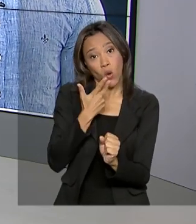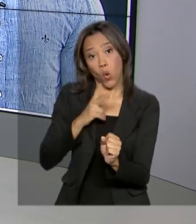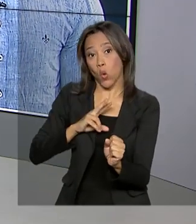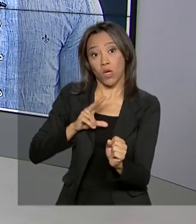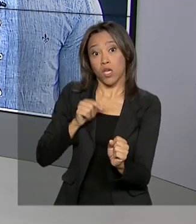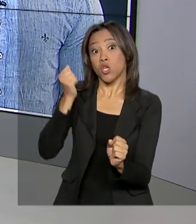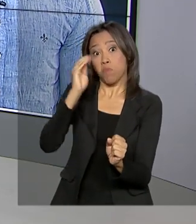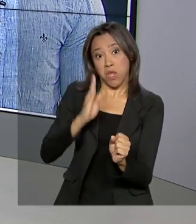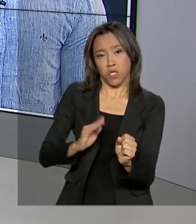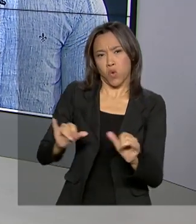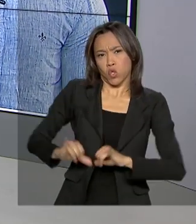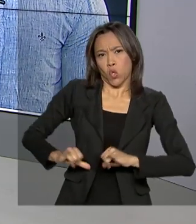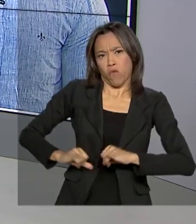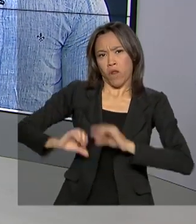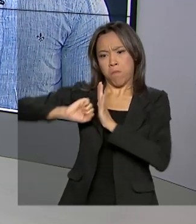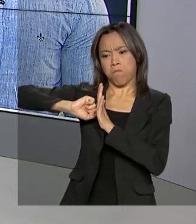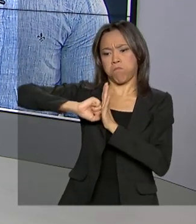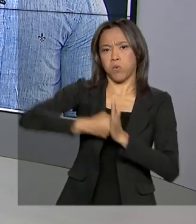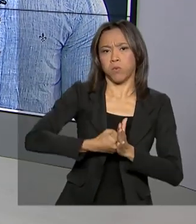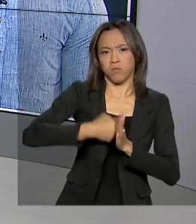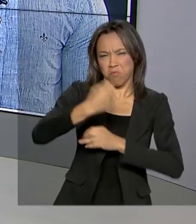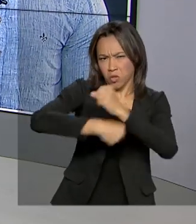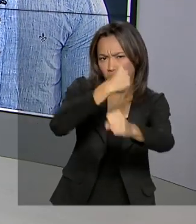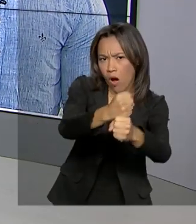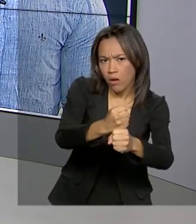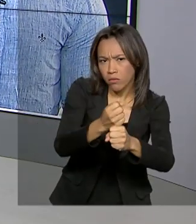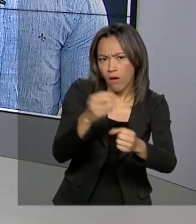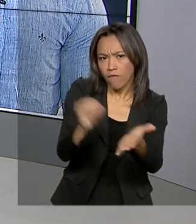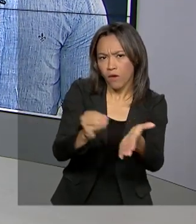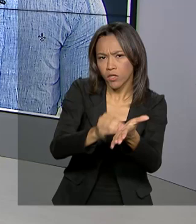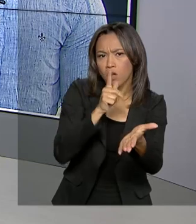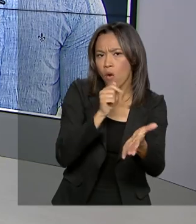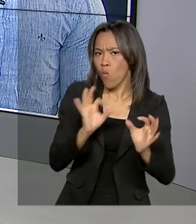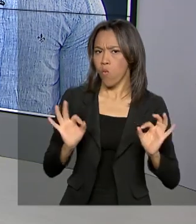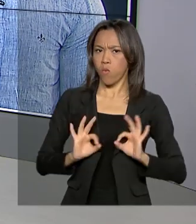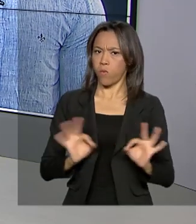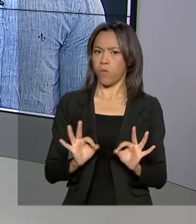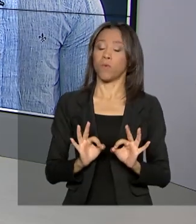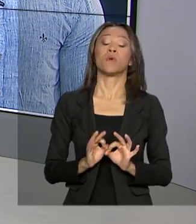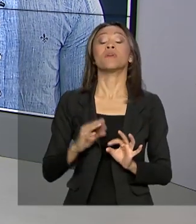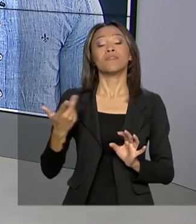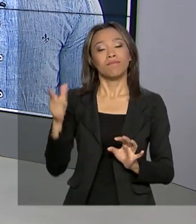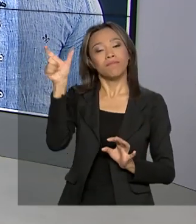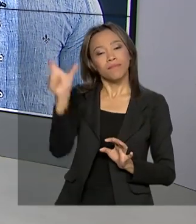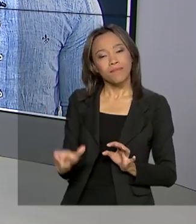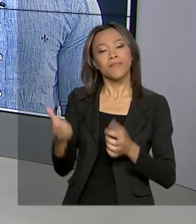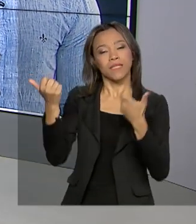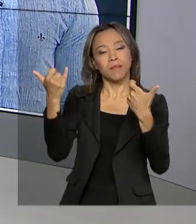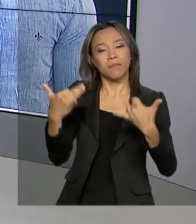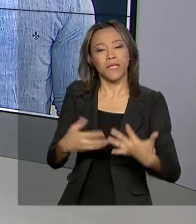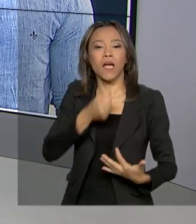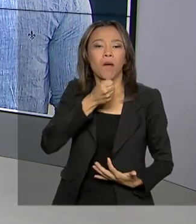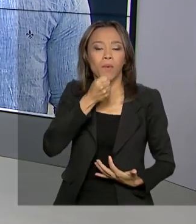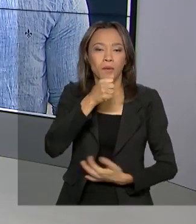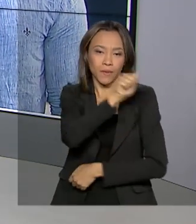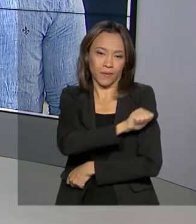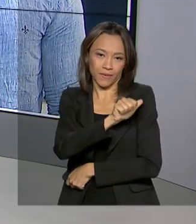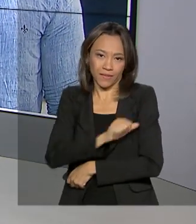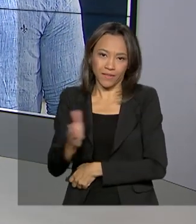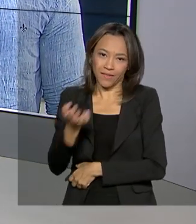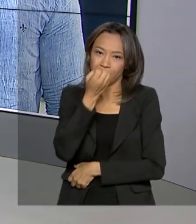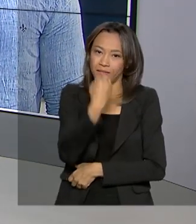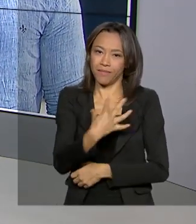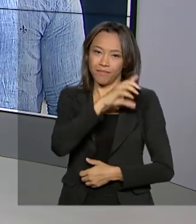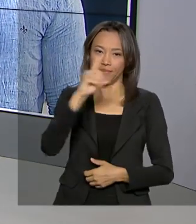país possa sofrer racionamento ano que vem. O repórter Tiago Pimenta, do Rio de Janeiro, tem os detalhes para a gente. Bom dia,